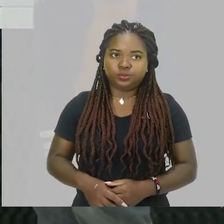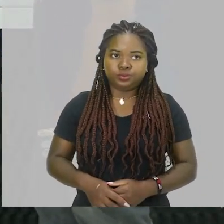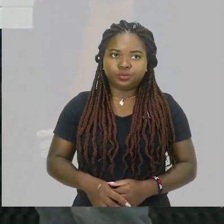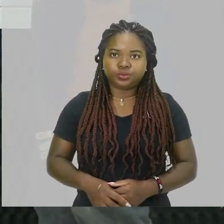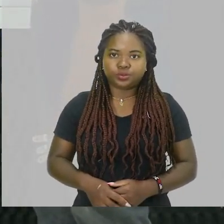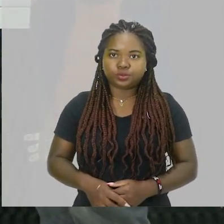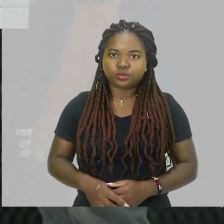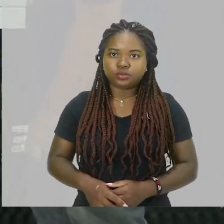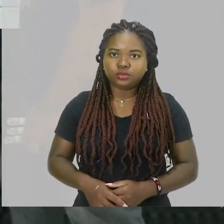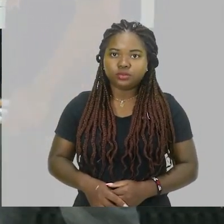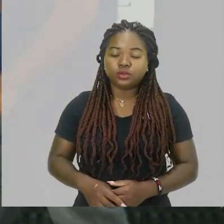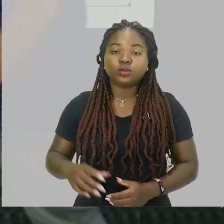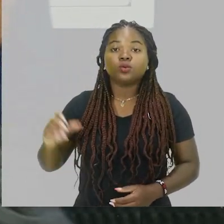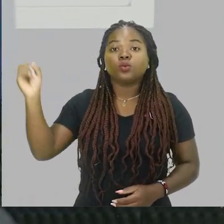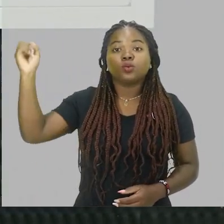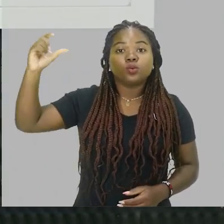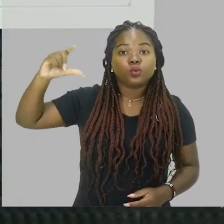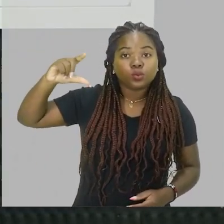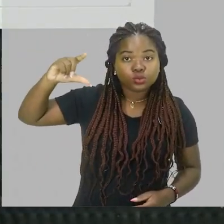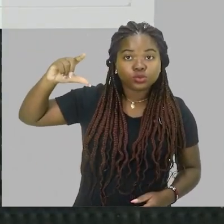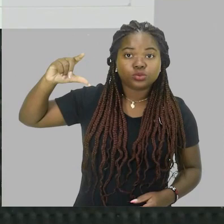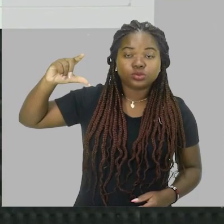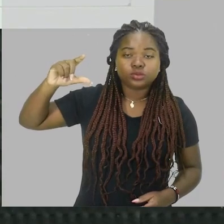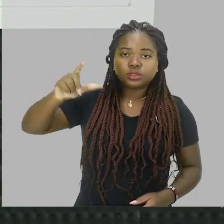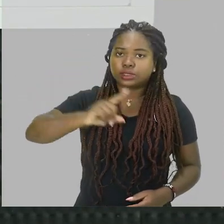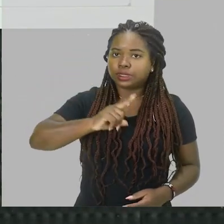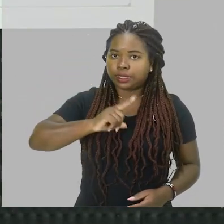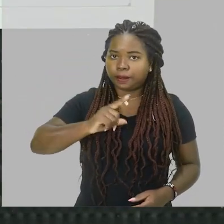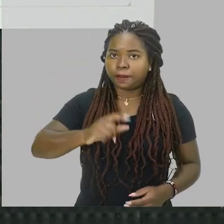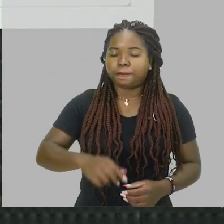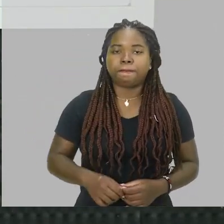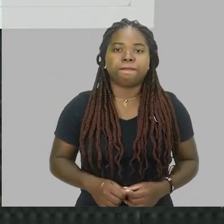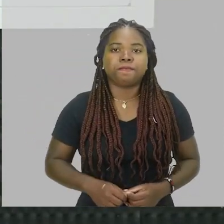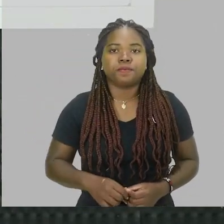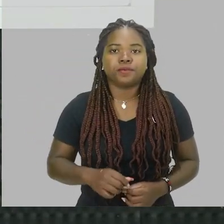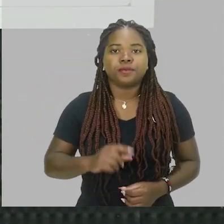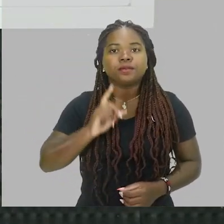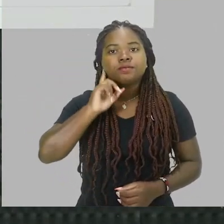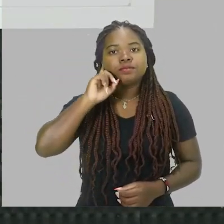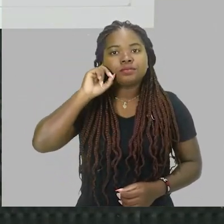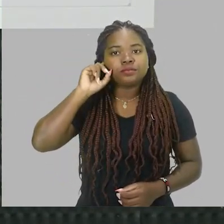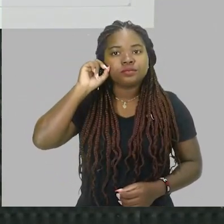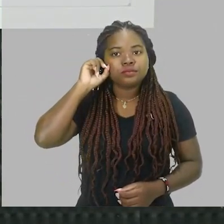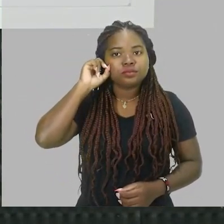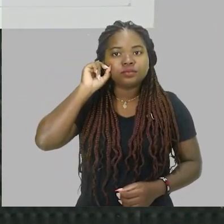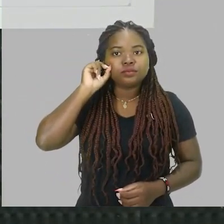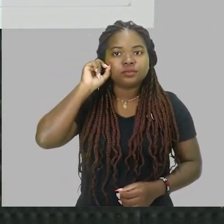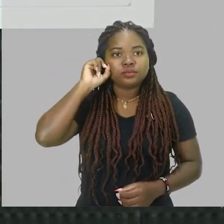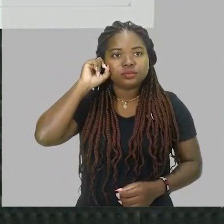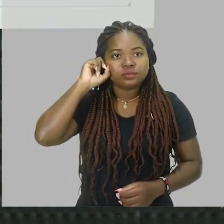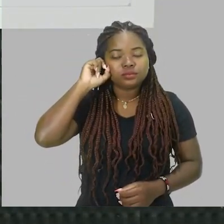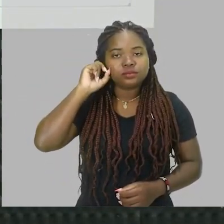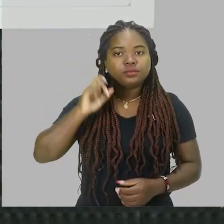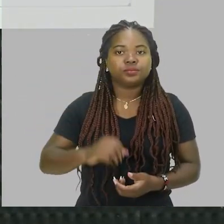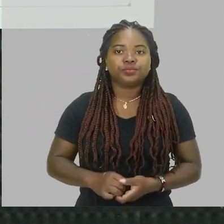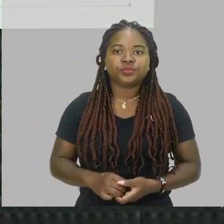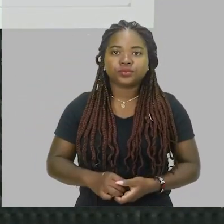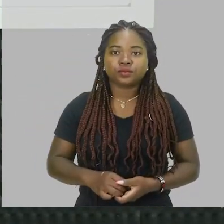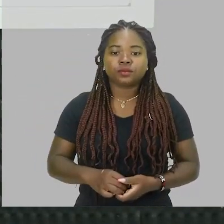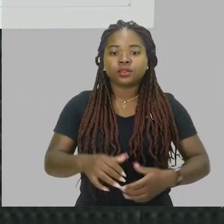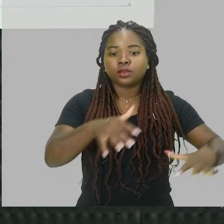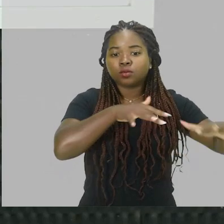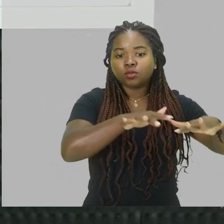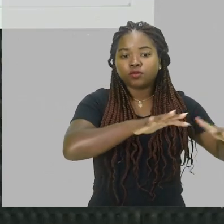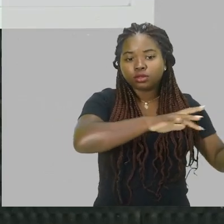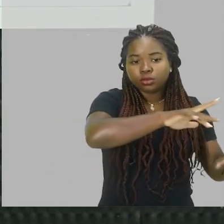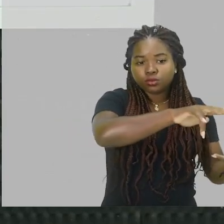o Sol aqui no centro, tá certo? Na verdade não é nem no centro, é um dos focos, né, de uma elipse, e nós vamos ter o movimento